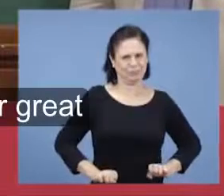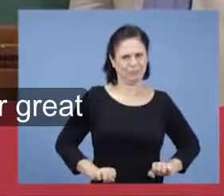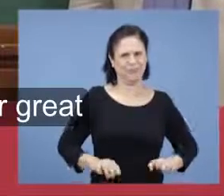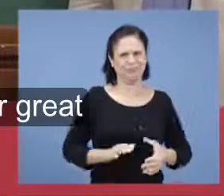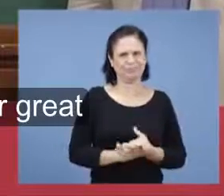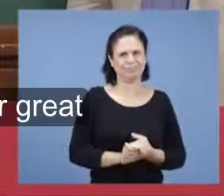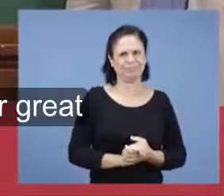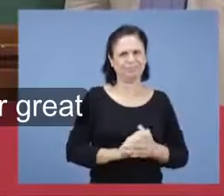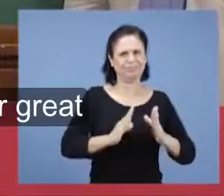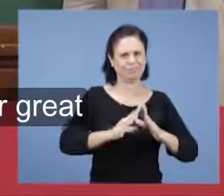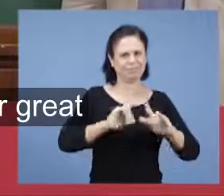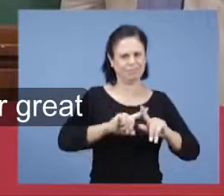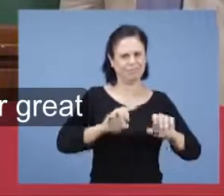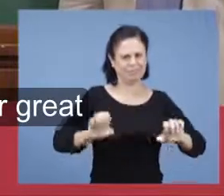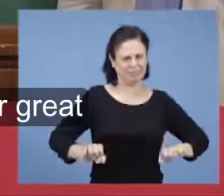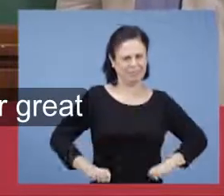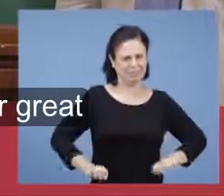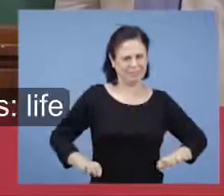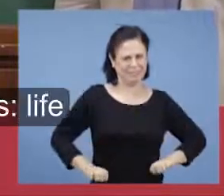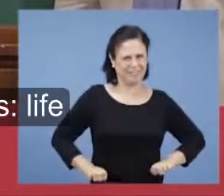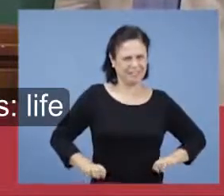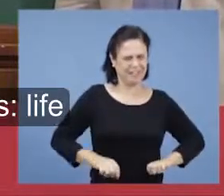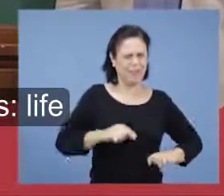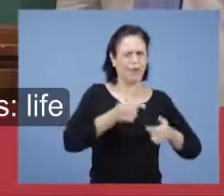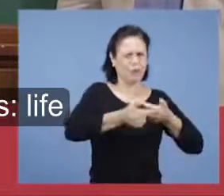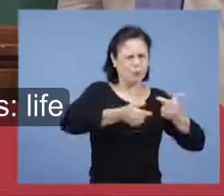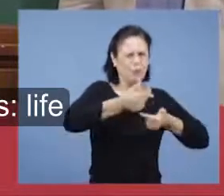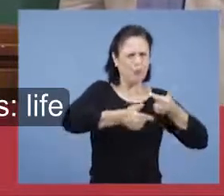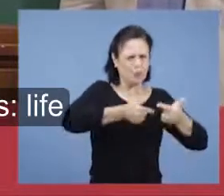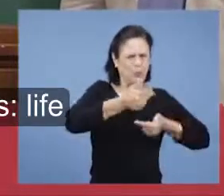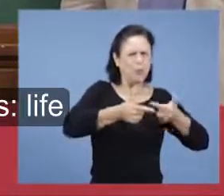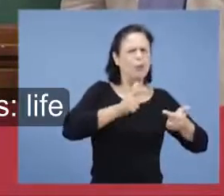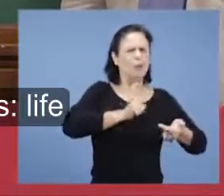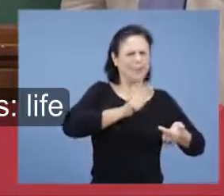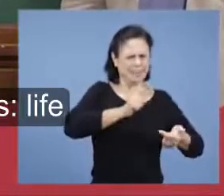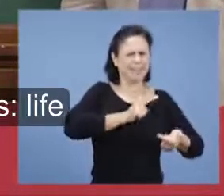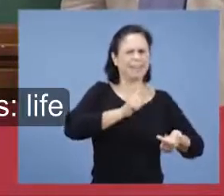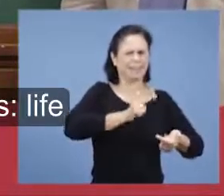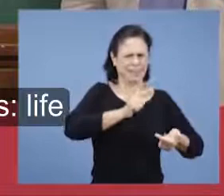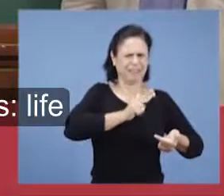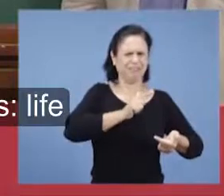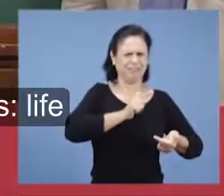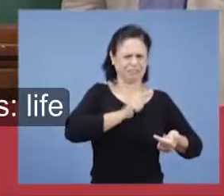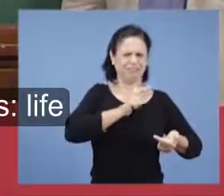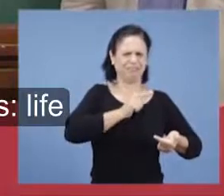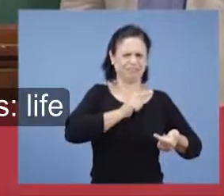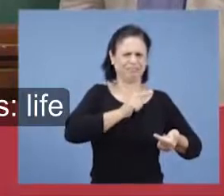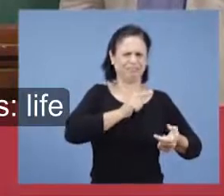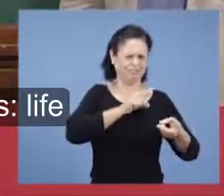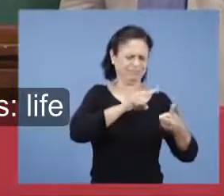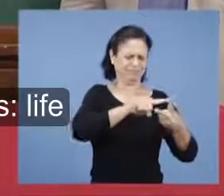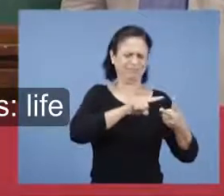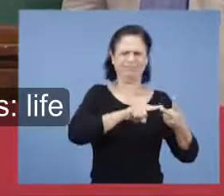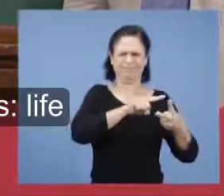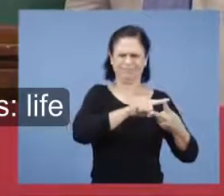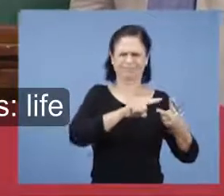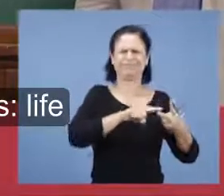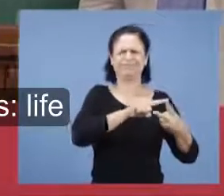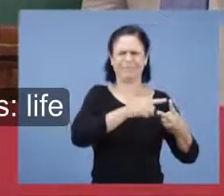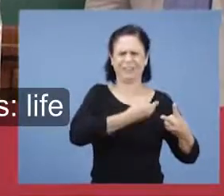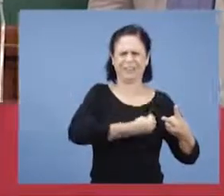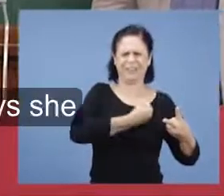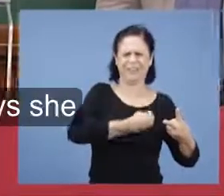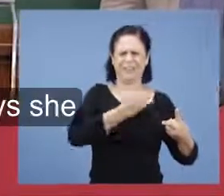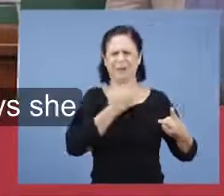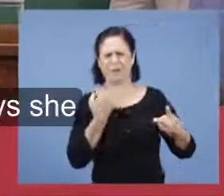A igreja passa as suas grandes lutas, nesse binômio. Nesse contraste,